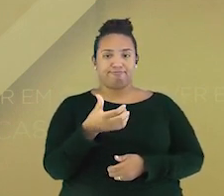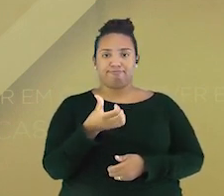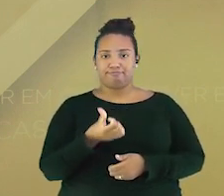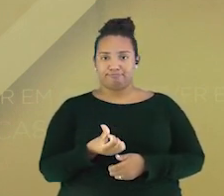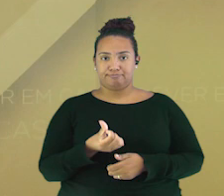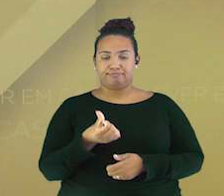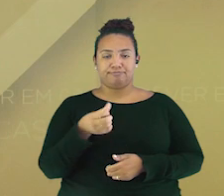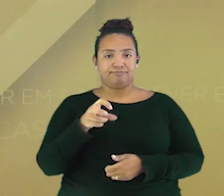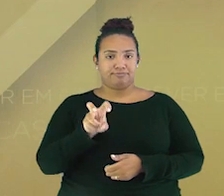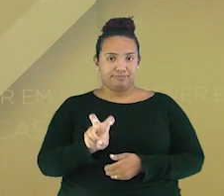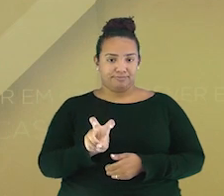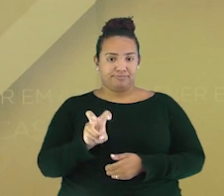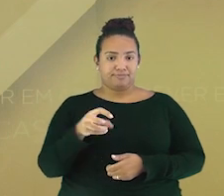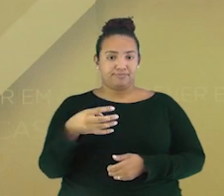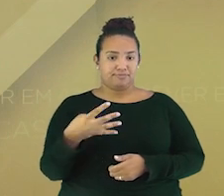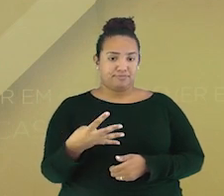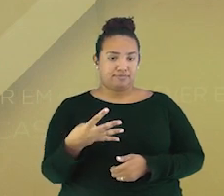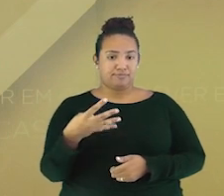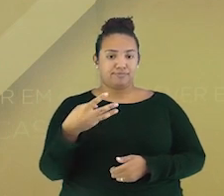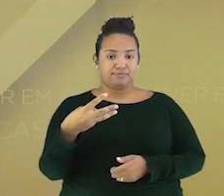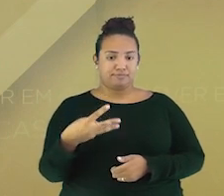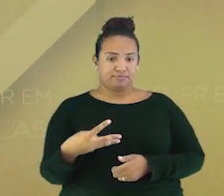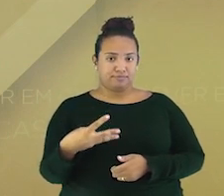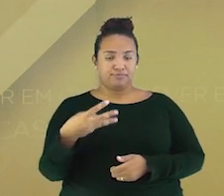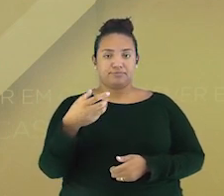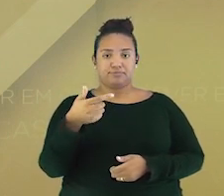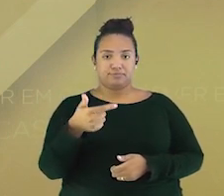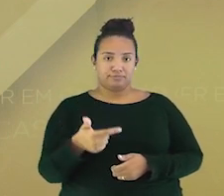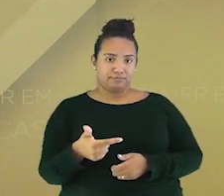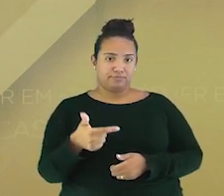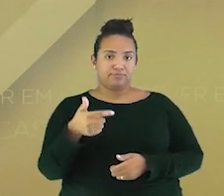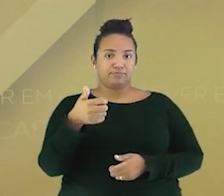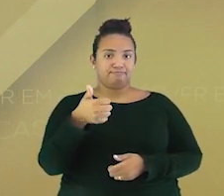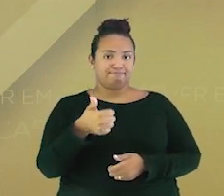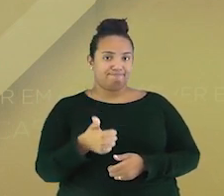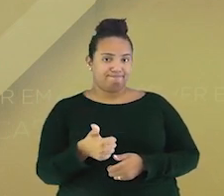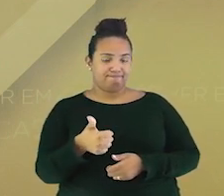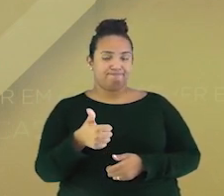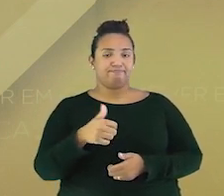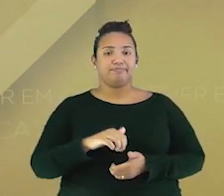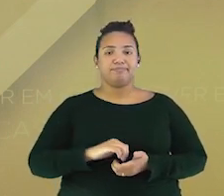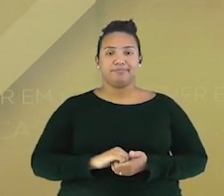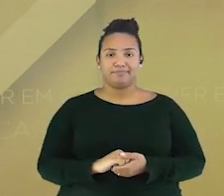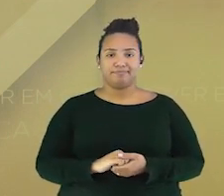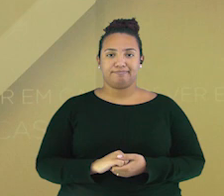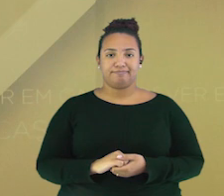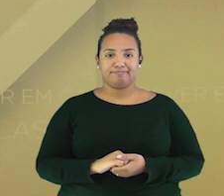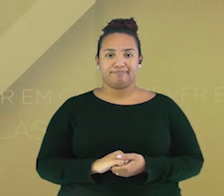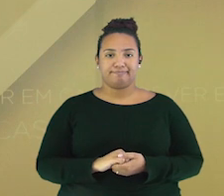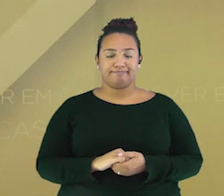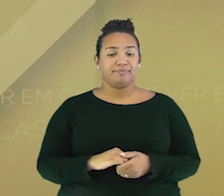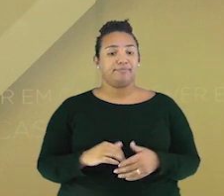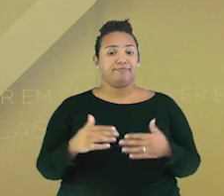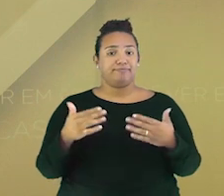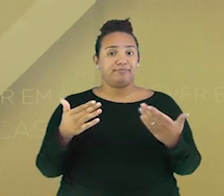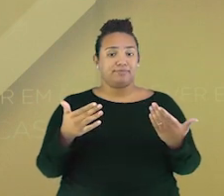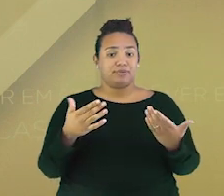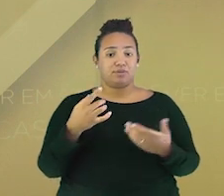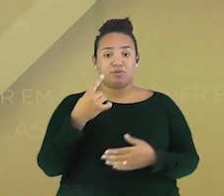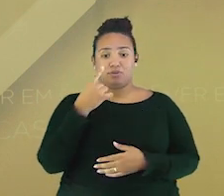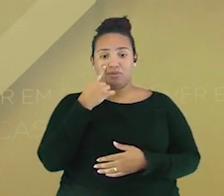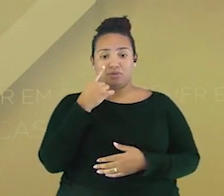6, 5, 4, 3, 2, 1. Então, a ordem